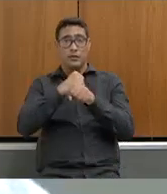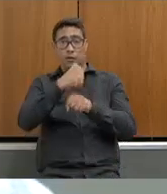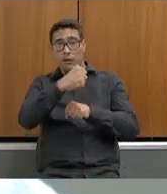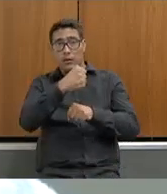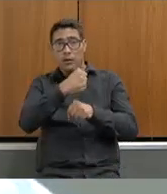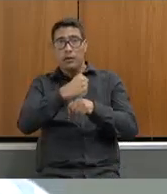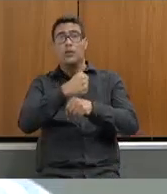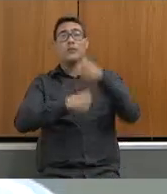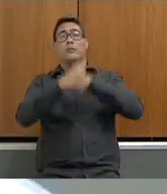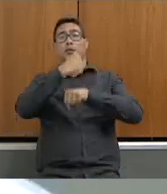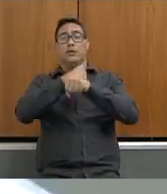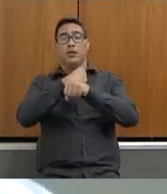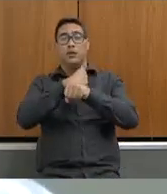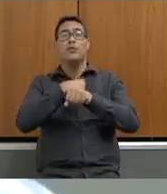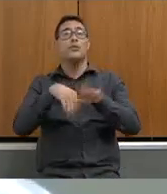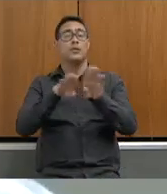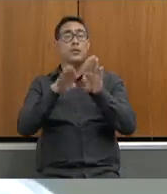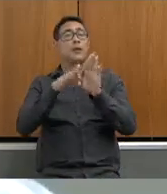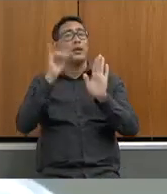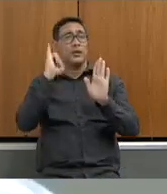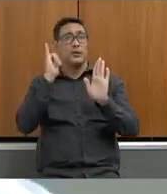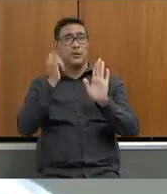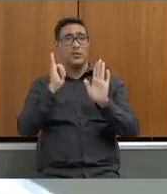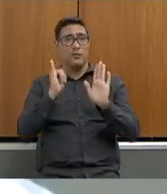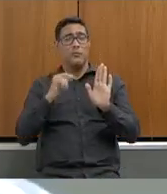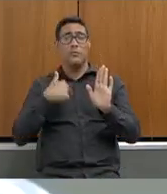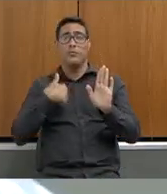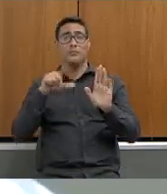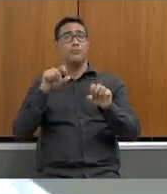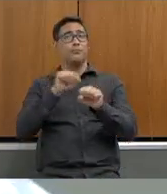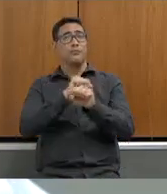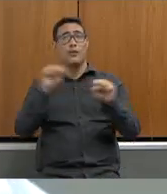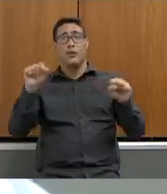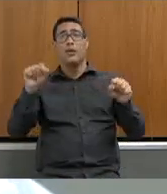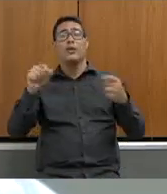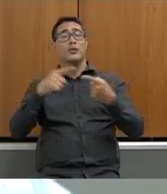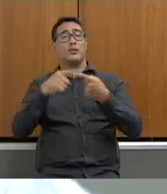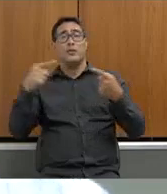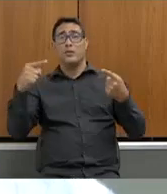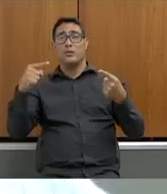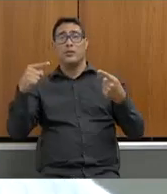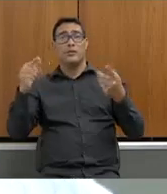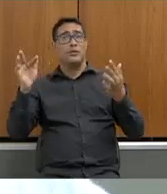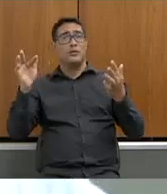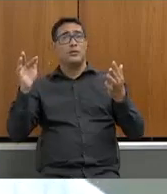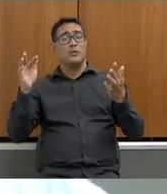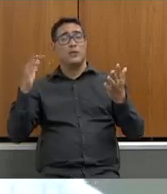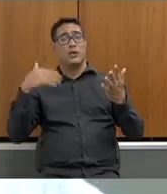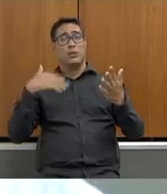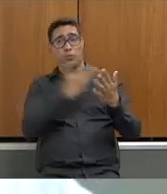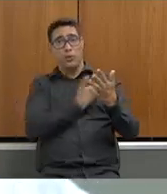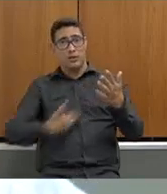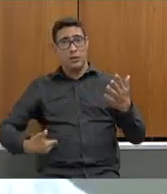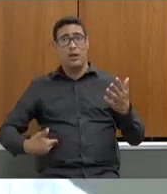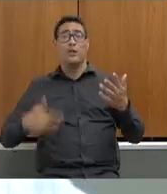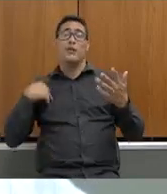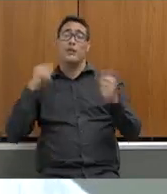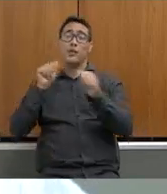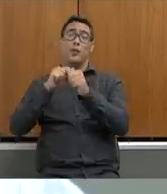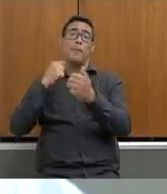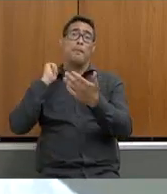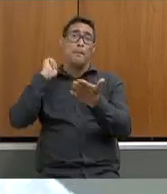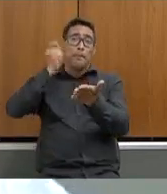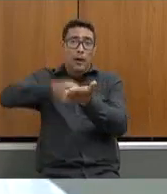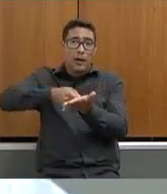e que também os dados eram imprecisos e que no final das contas o estado acabou fazendo o pagamento do